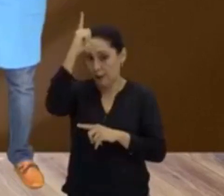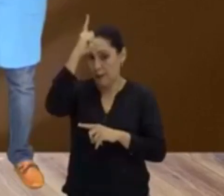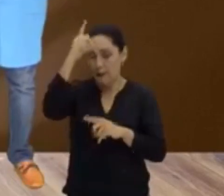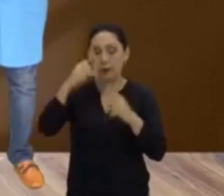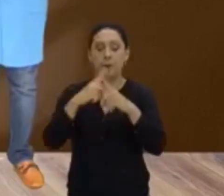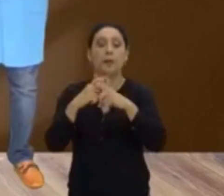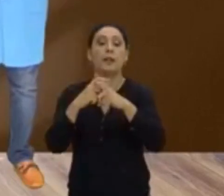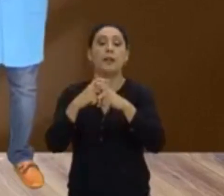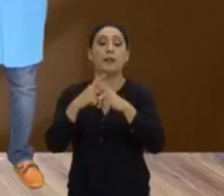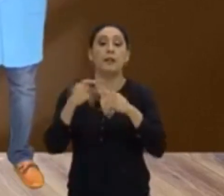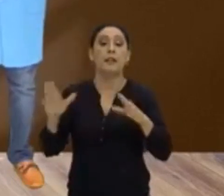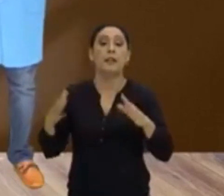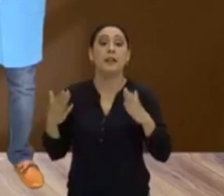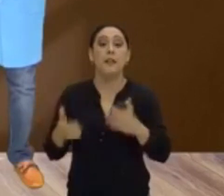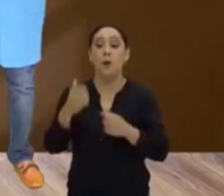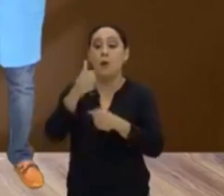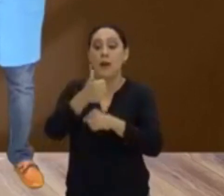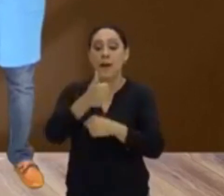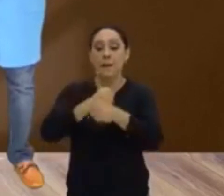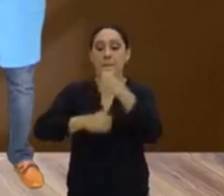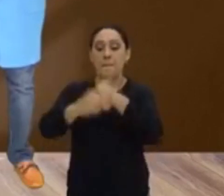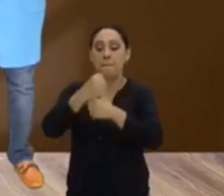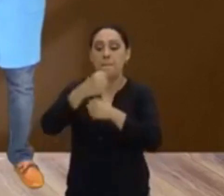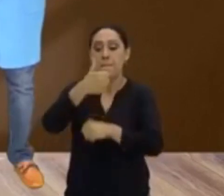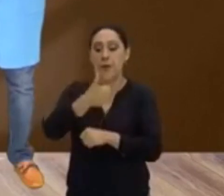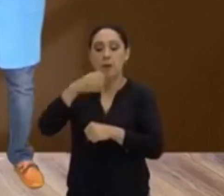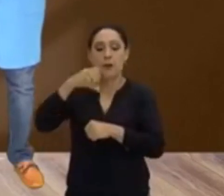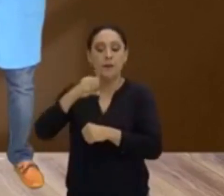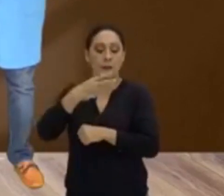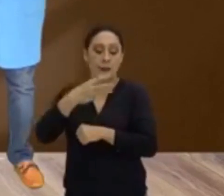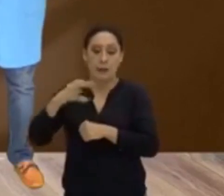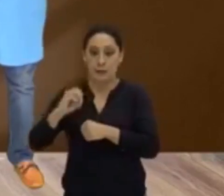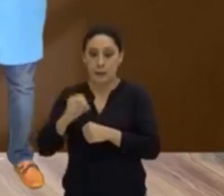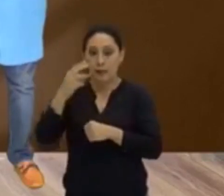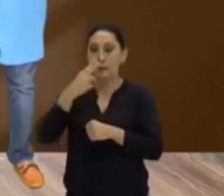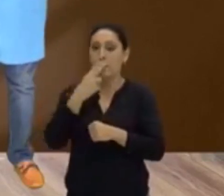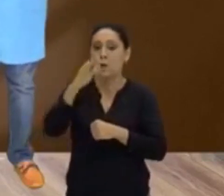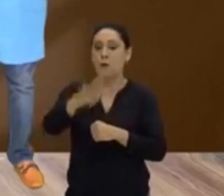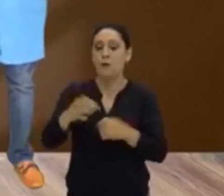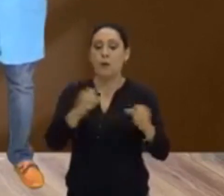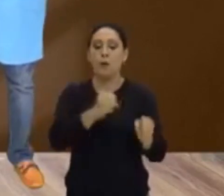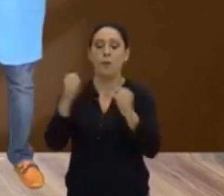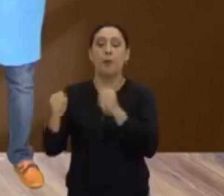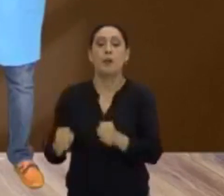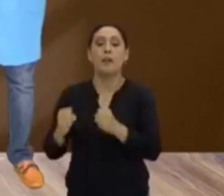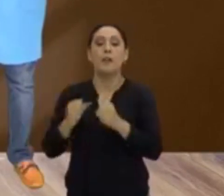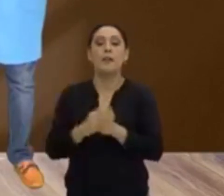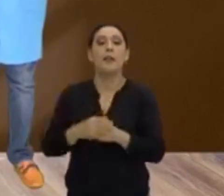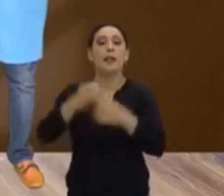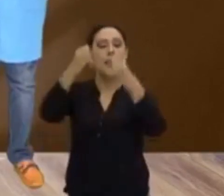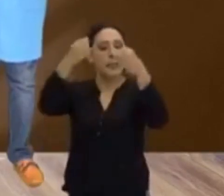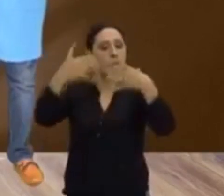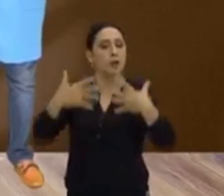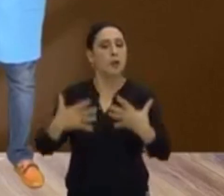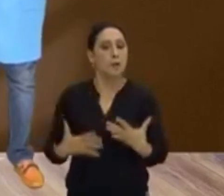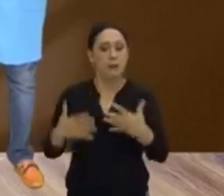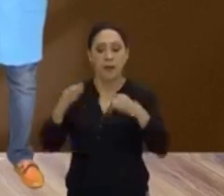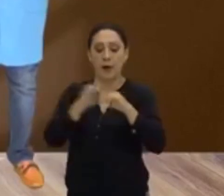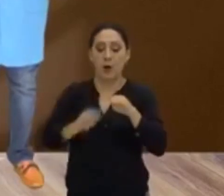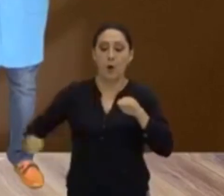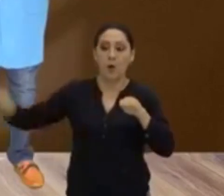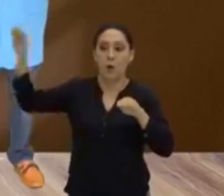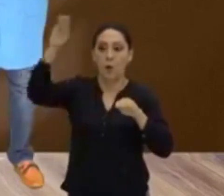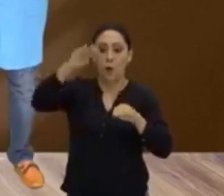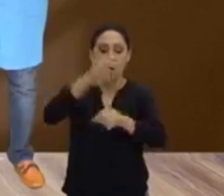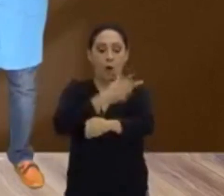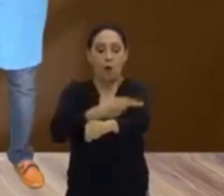nazista. Então, em 1930, o Hitler chegou ao poder e ele passou a justificar a superioridade da